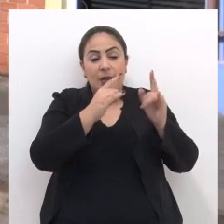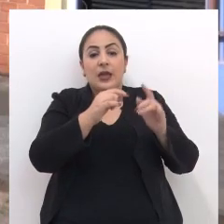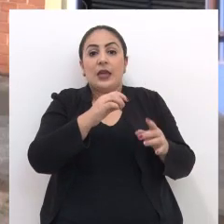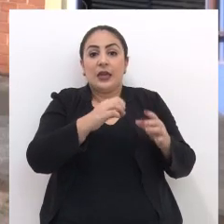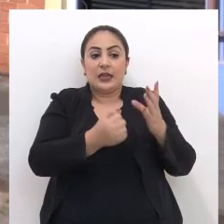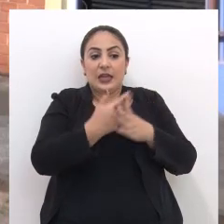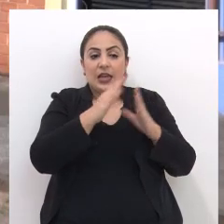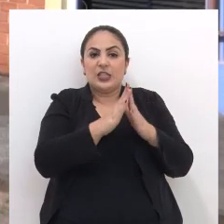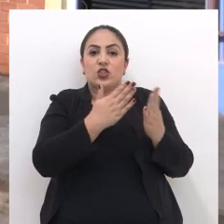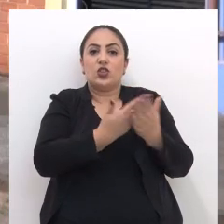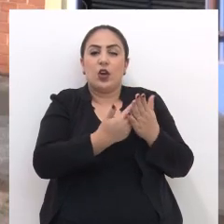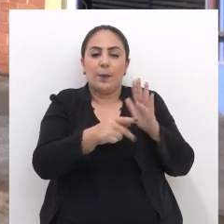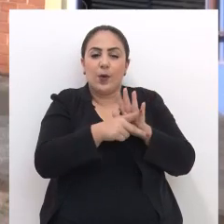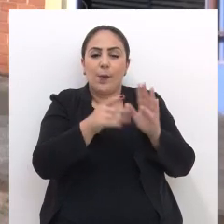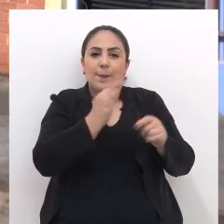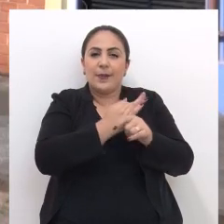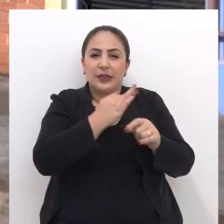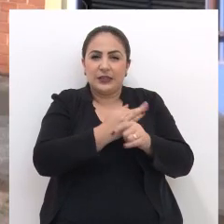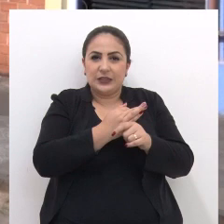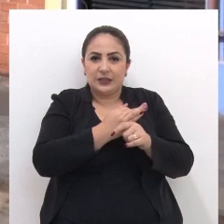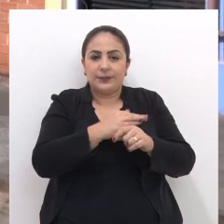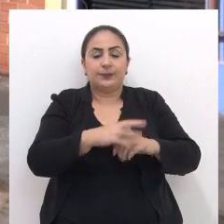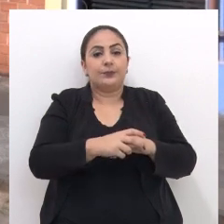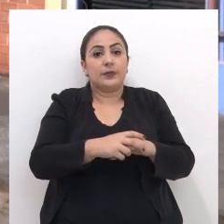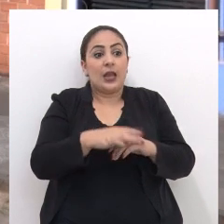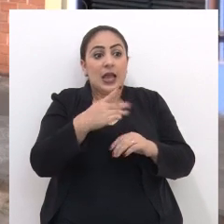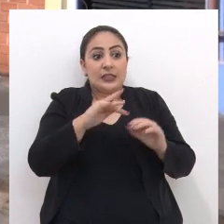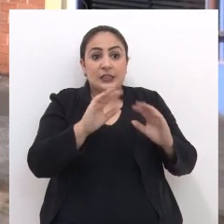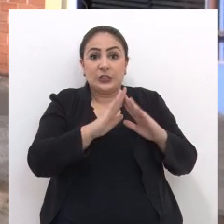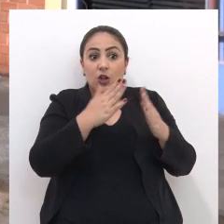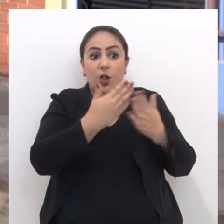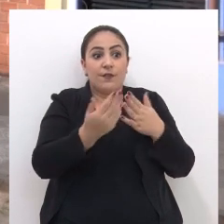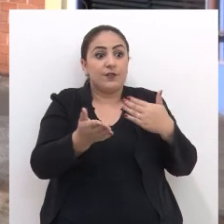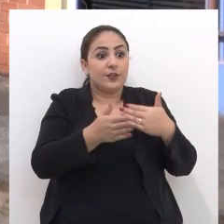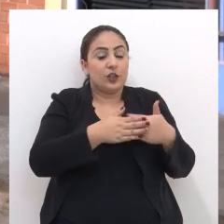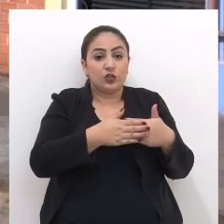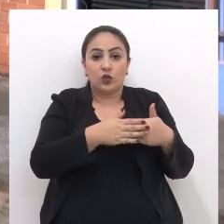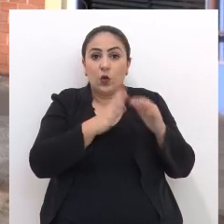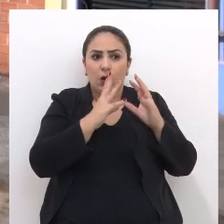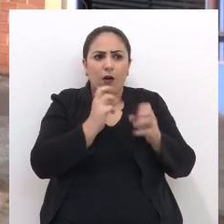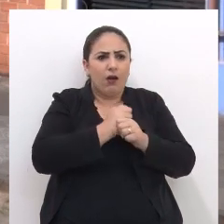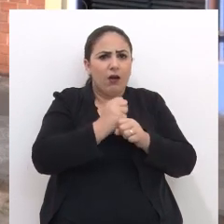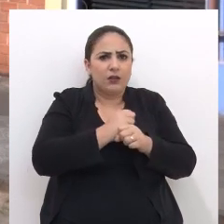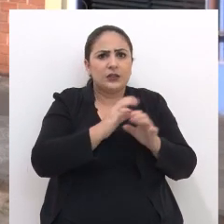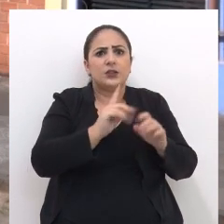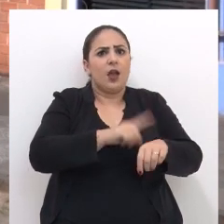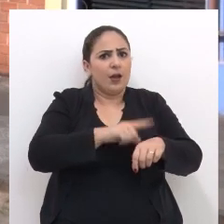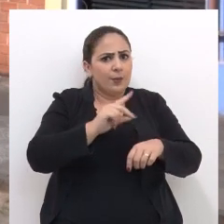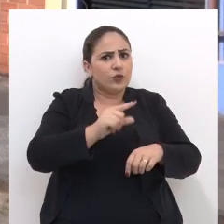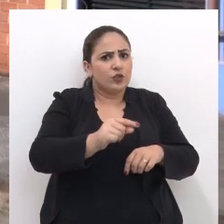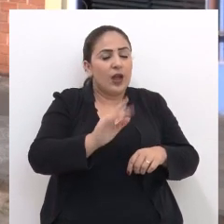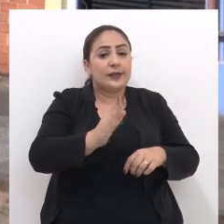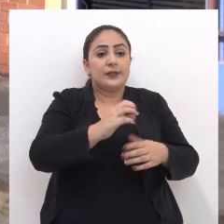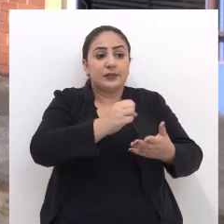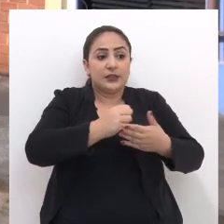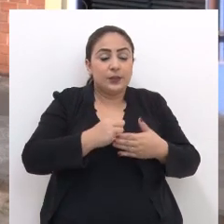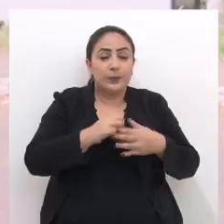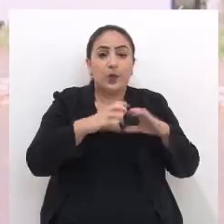metal mecânico de profissionais na área de tornearia. Então, essa escola fechou há muito tempo, trazendo para a comunidade aqui